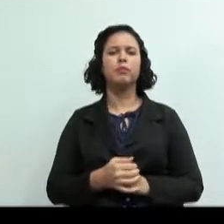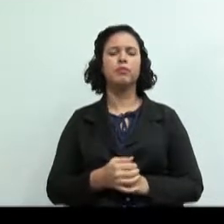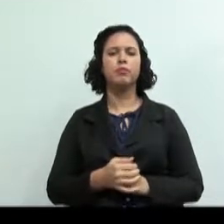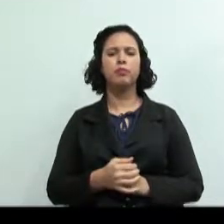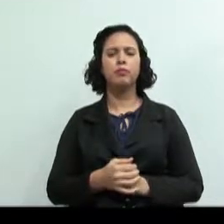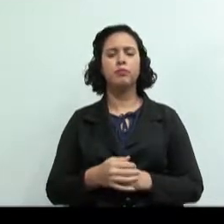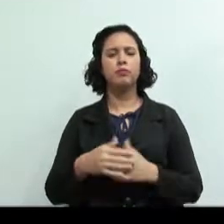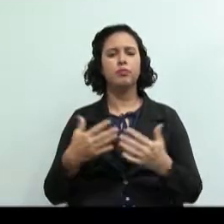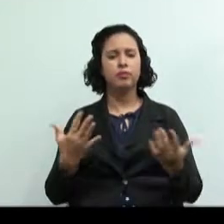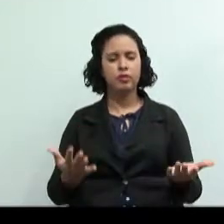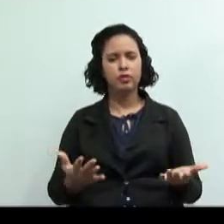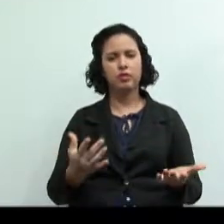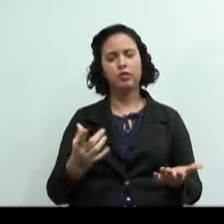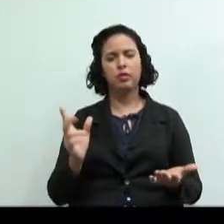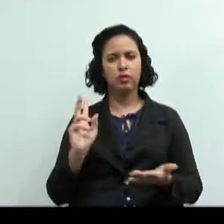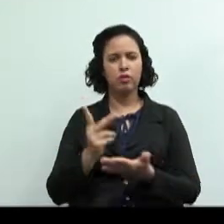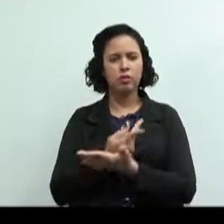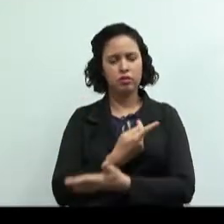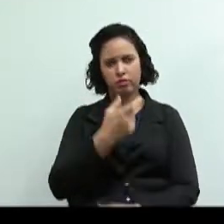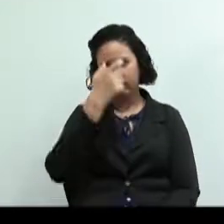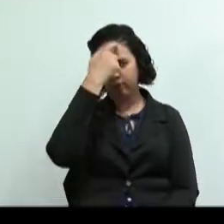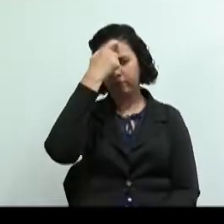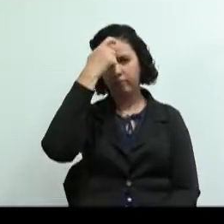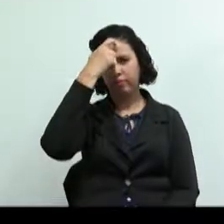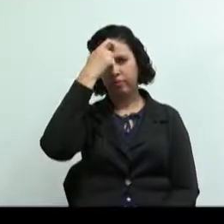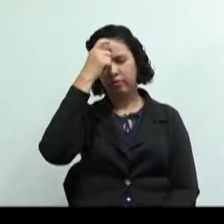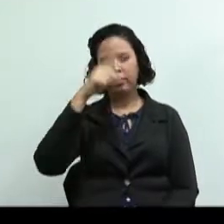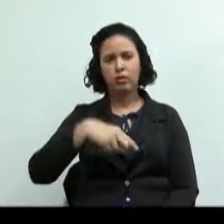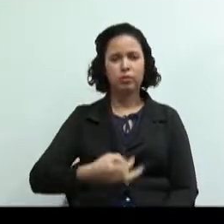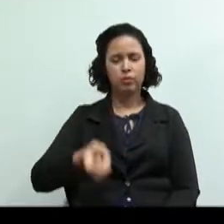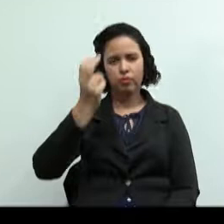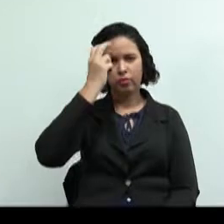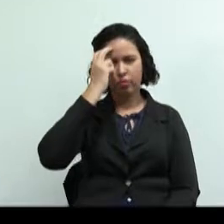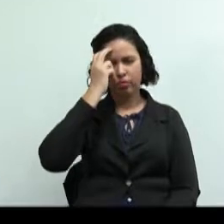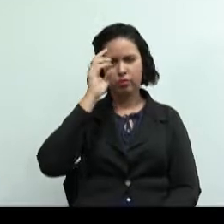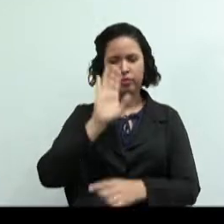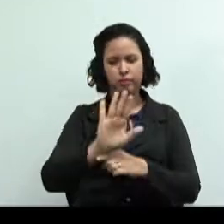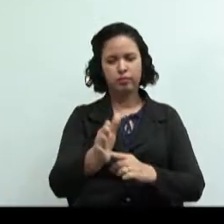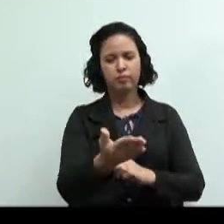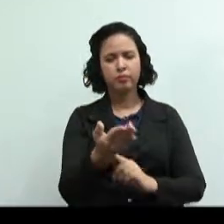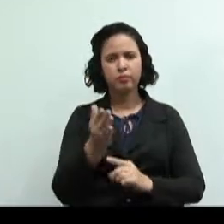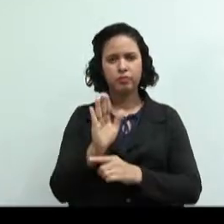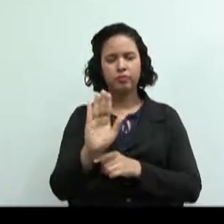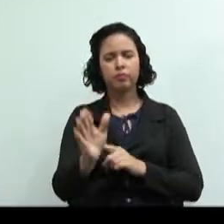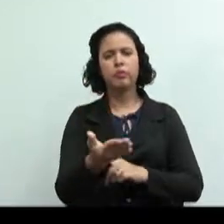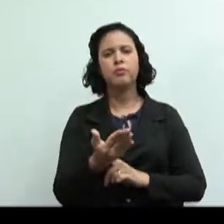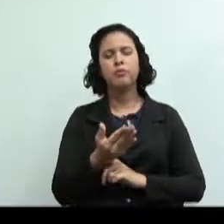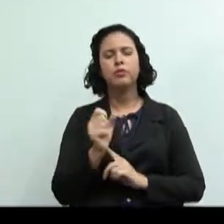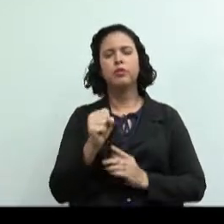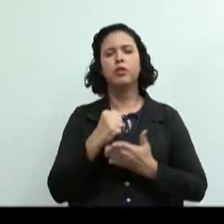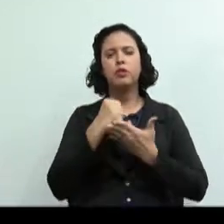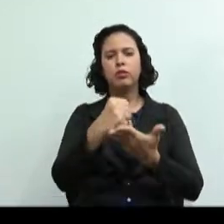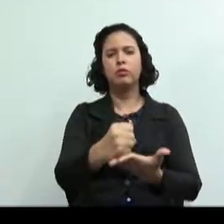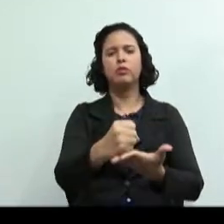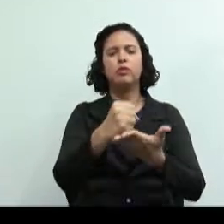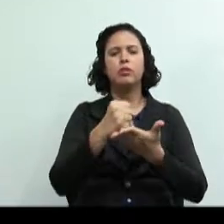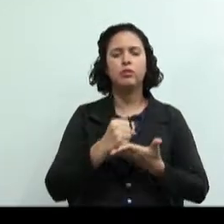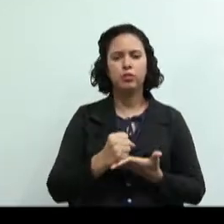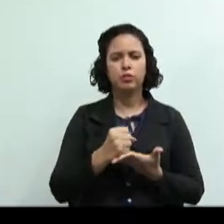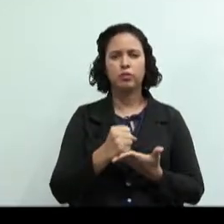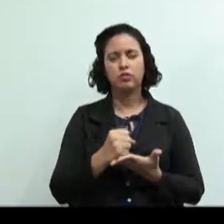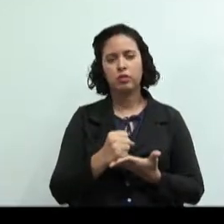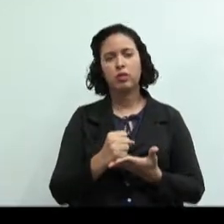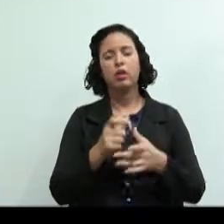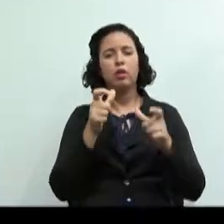Disso decorre essa mentalidade, essa cultura cooperativa, que ao ser disseminada em outras regiões menos